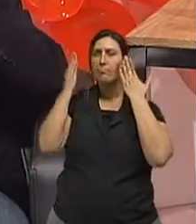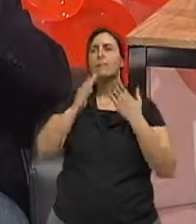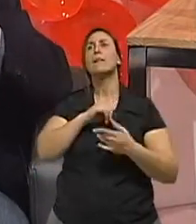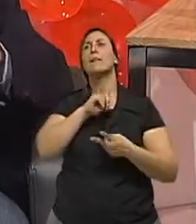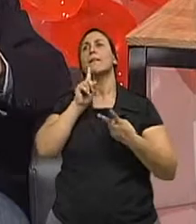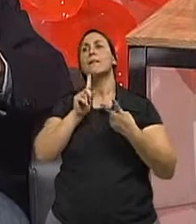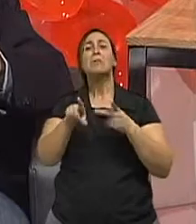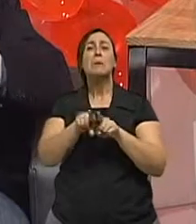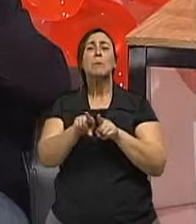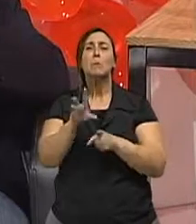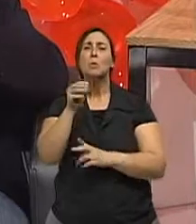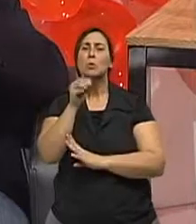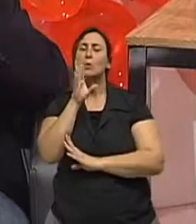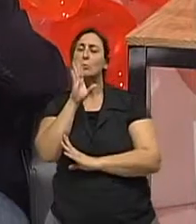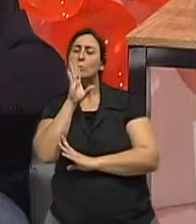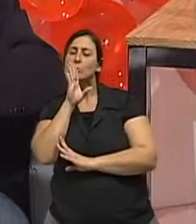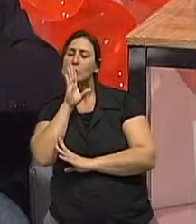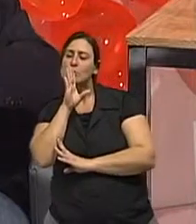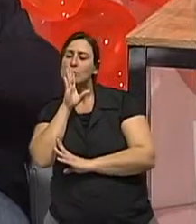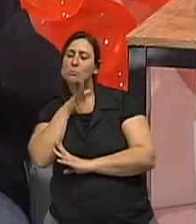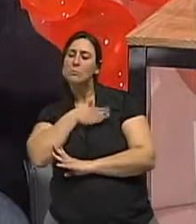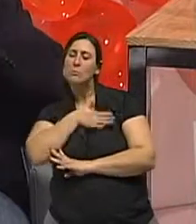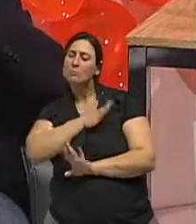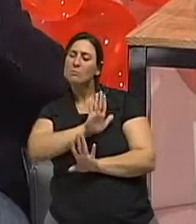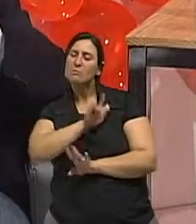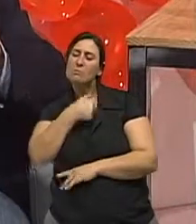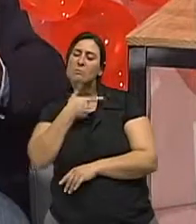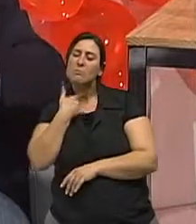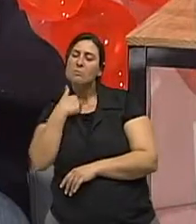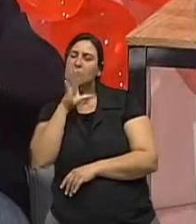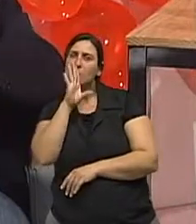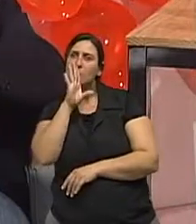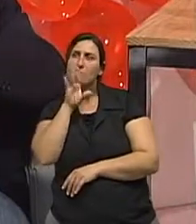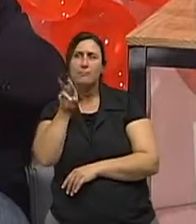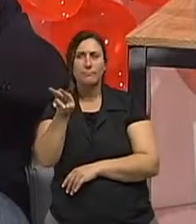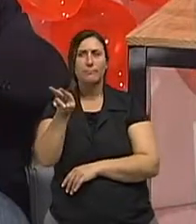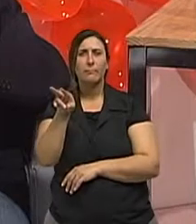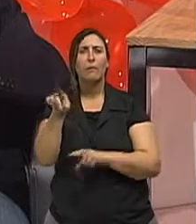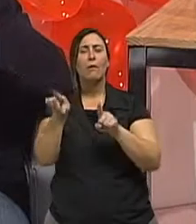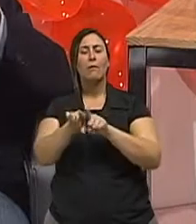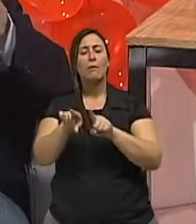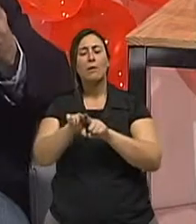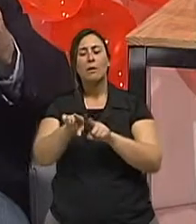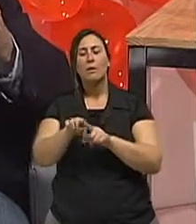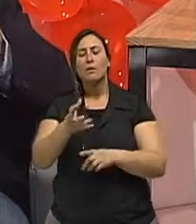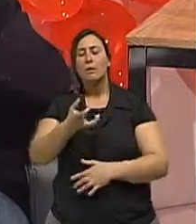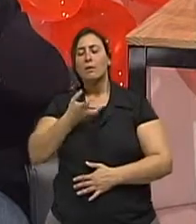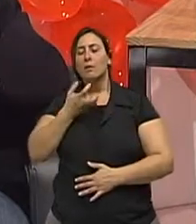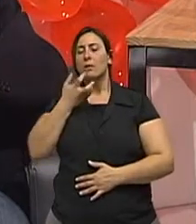Começa a ficar quieto, mais parado, pode começar a ter falta de ar para pequenas